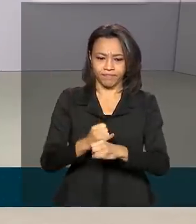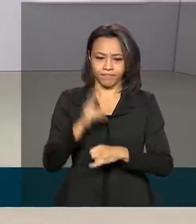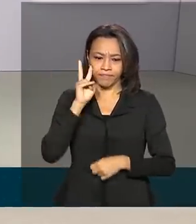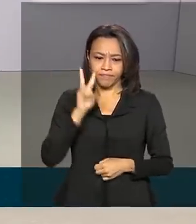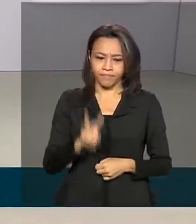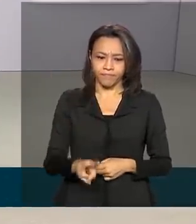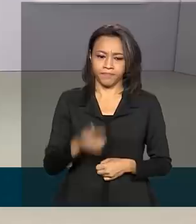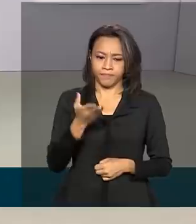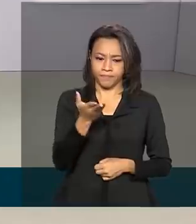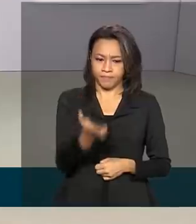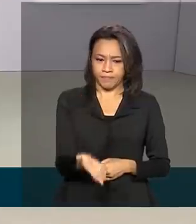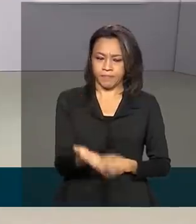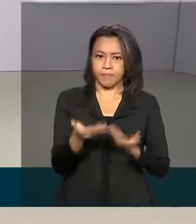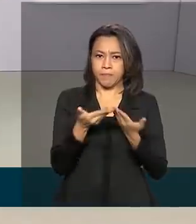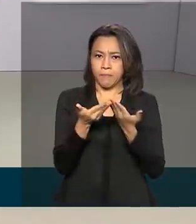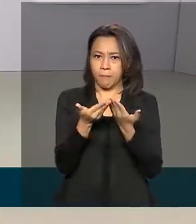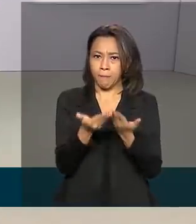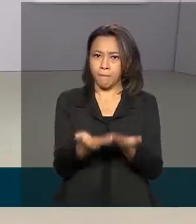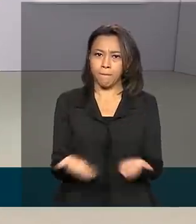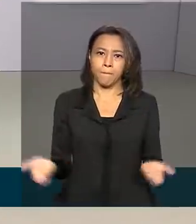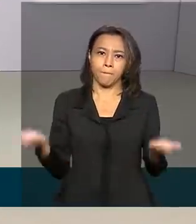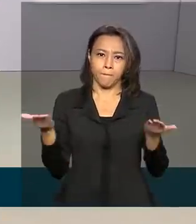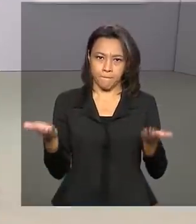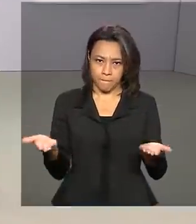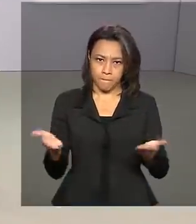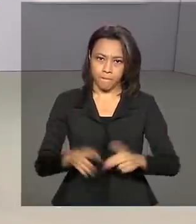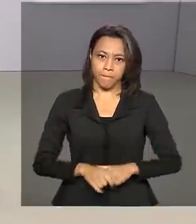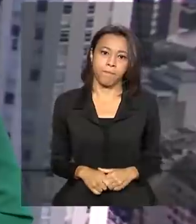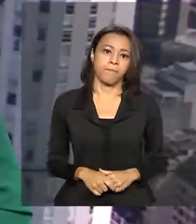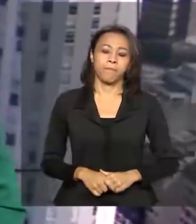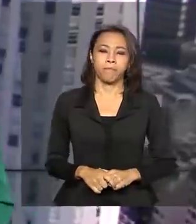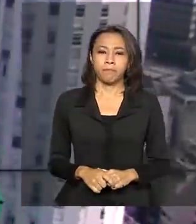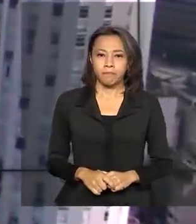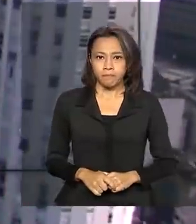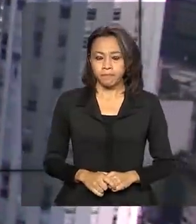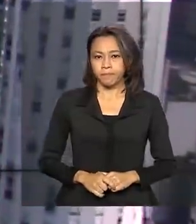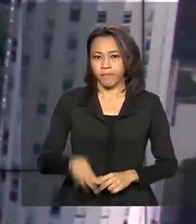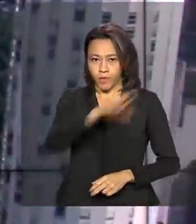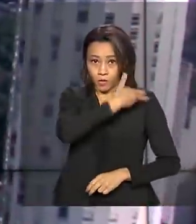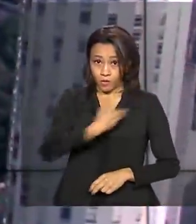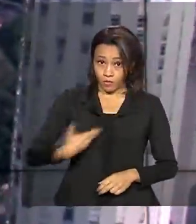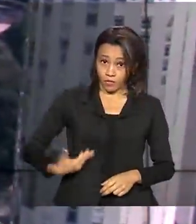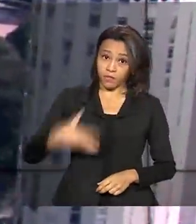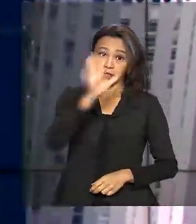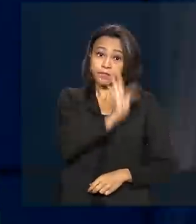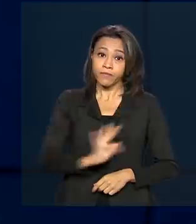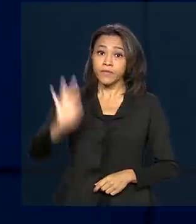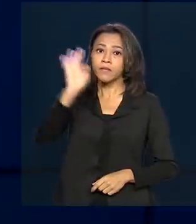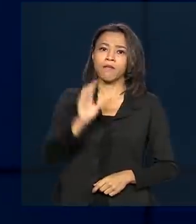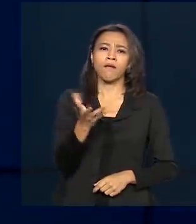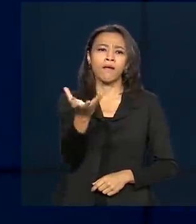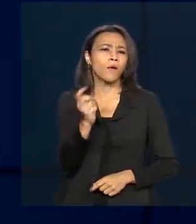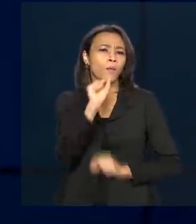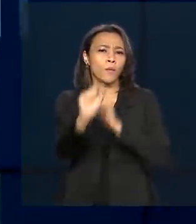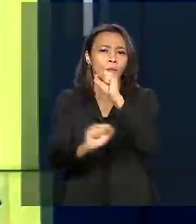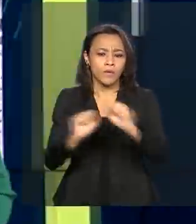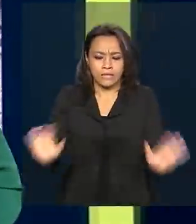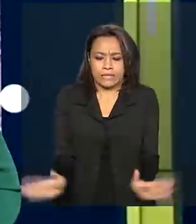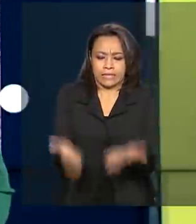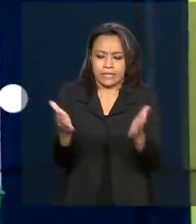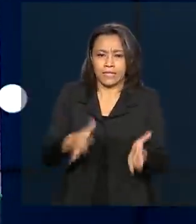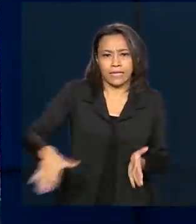prouniportal.mec.gov.br. O governo federal quer incentivar o setor